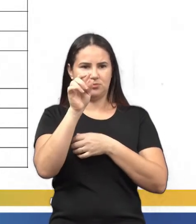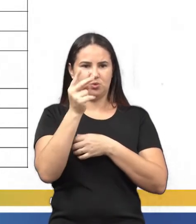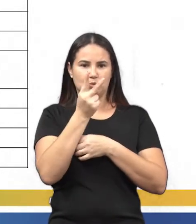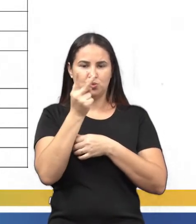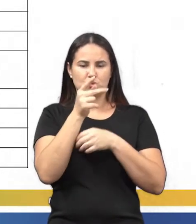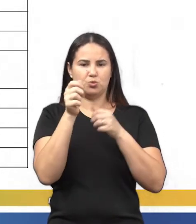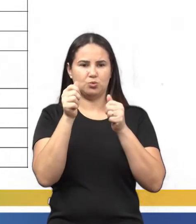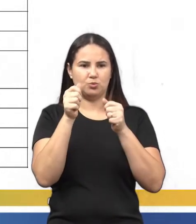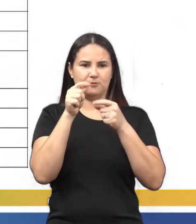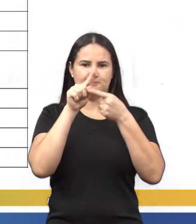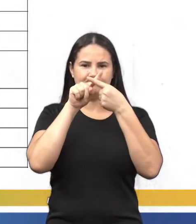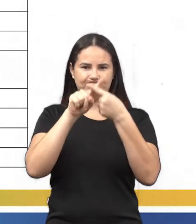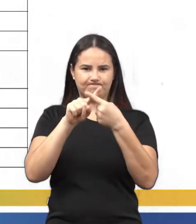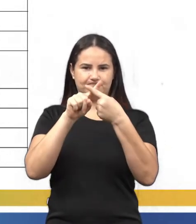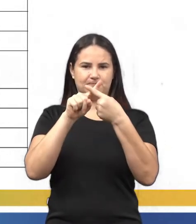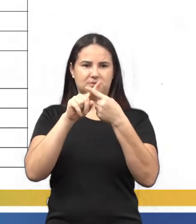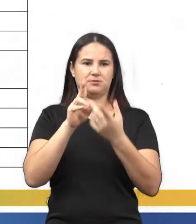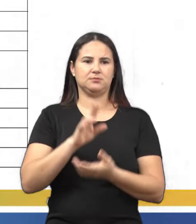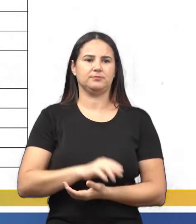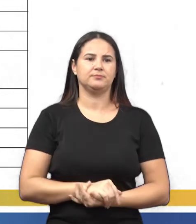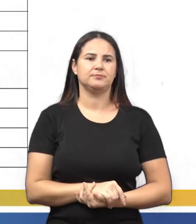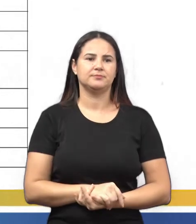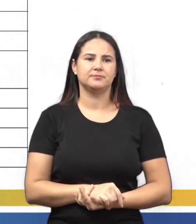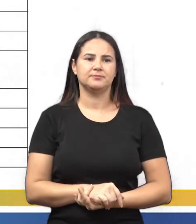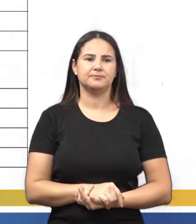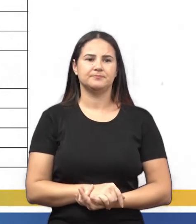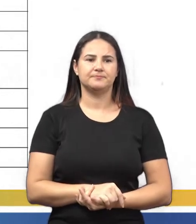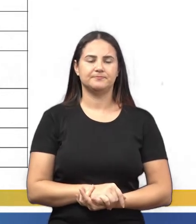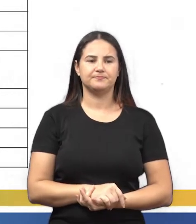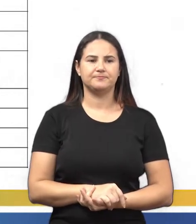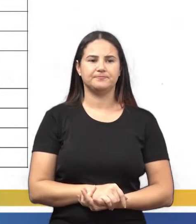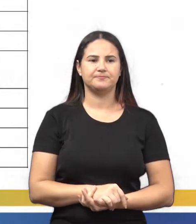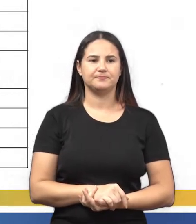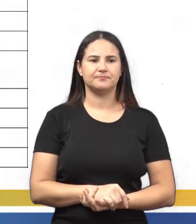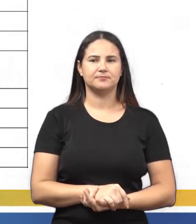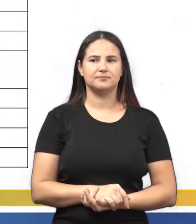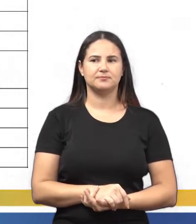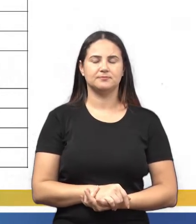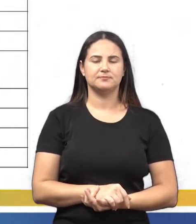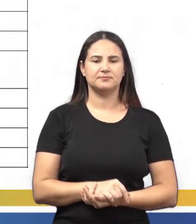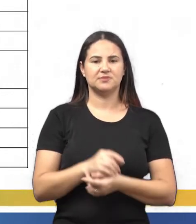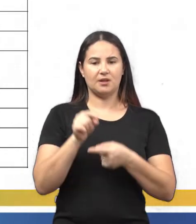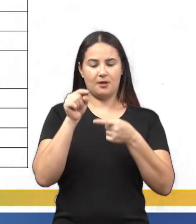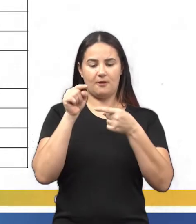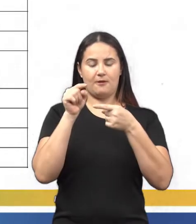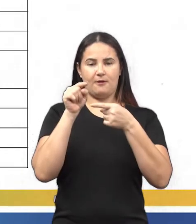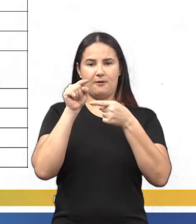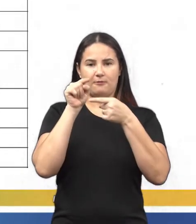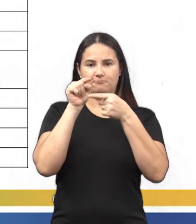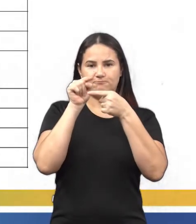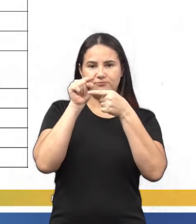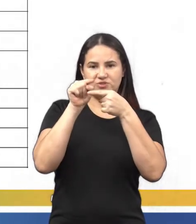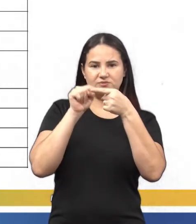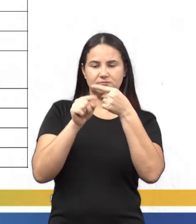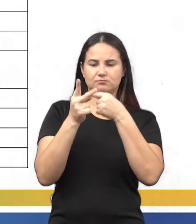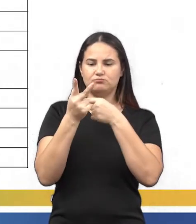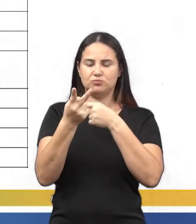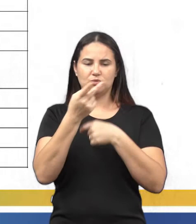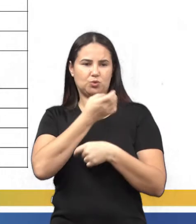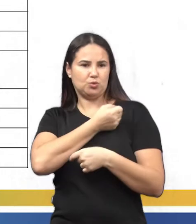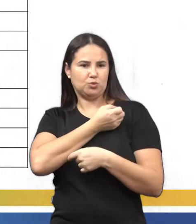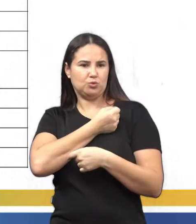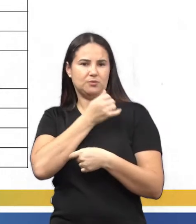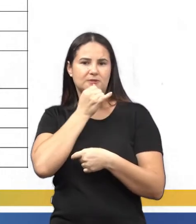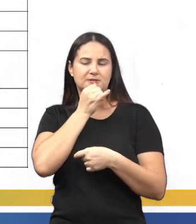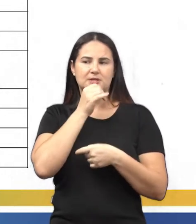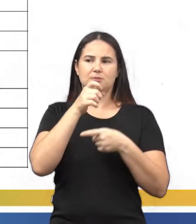estão juntos, é multiplicação, tá? A divisão de dois números é x sobre